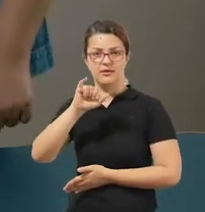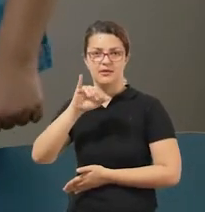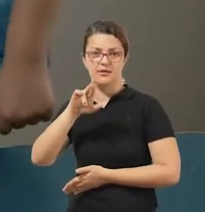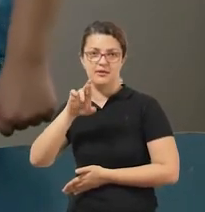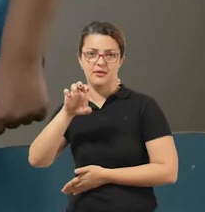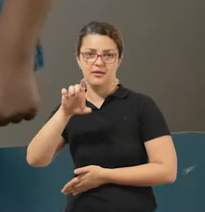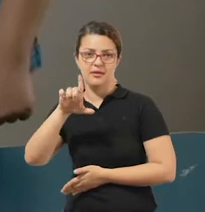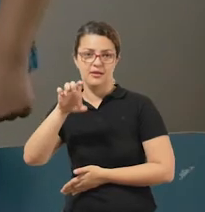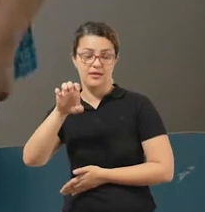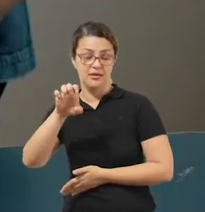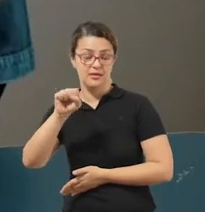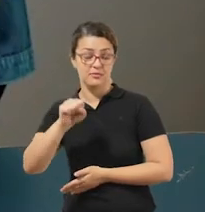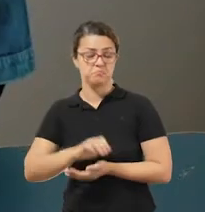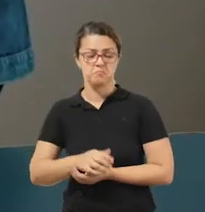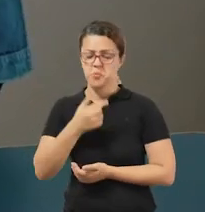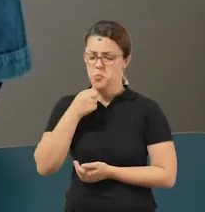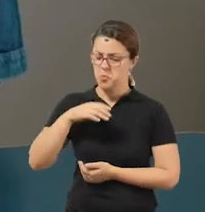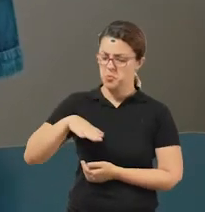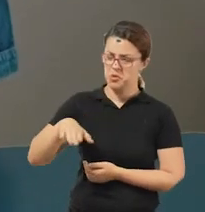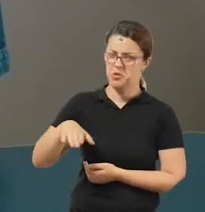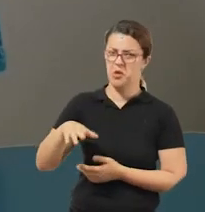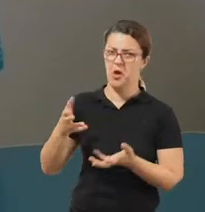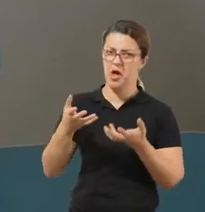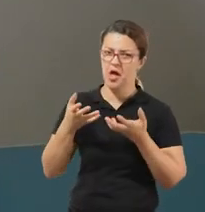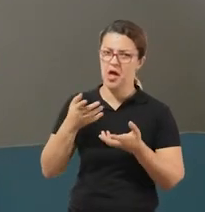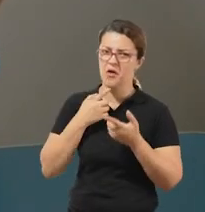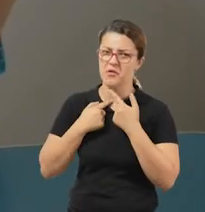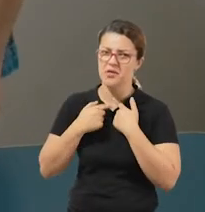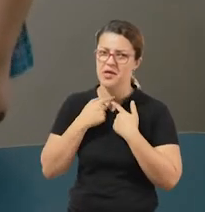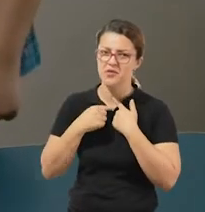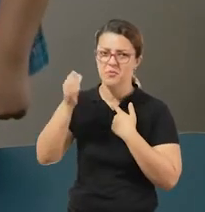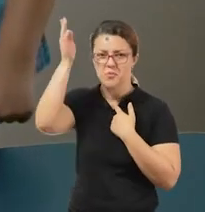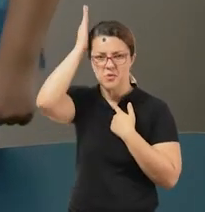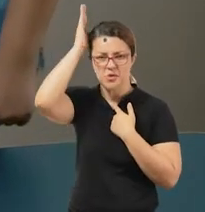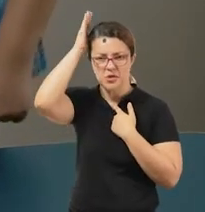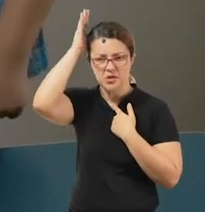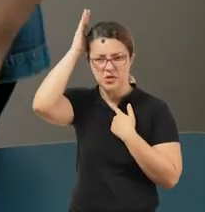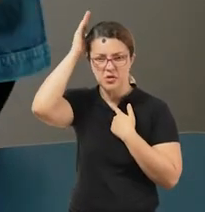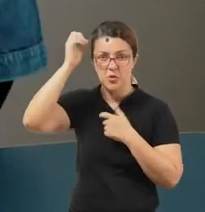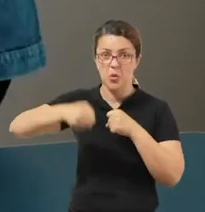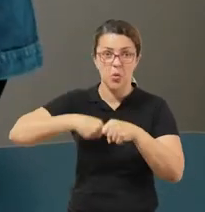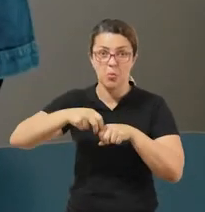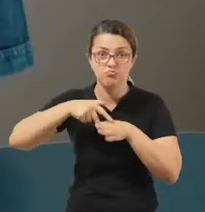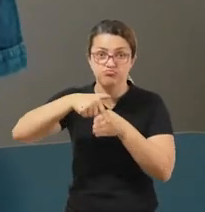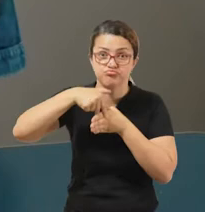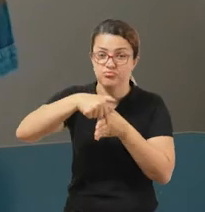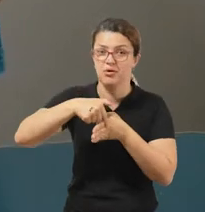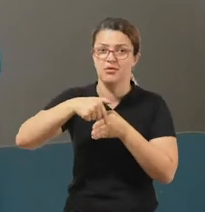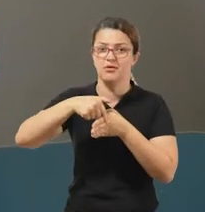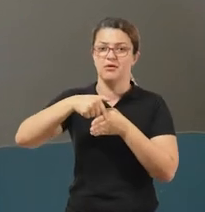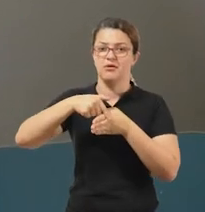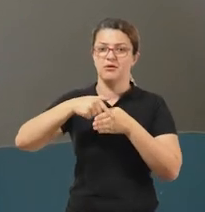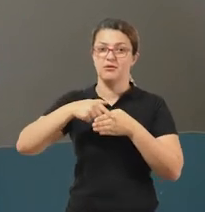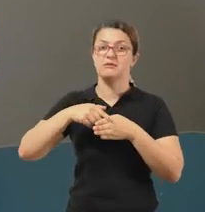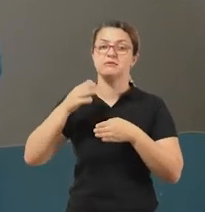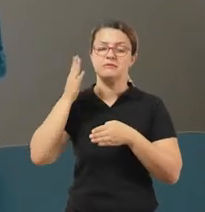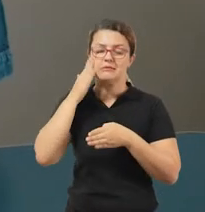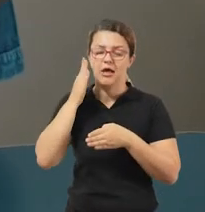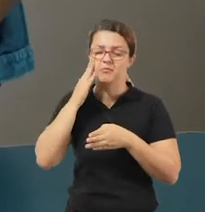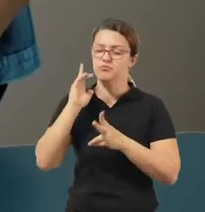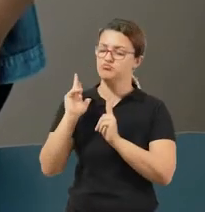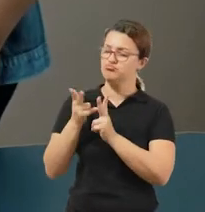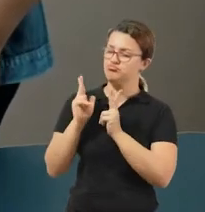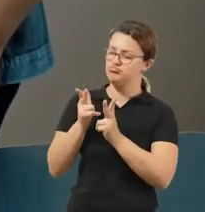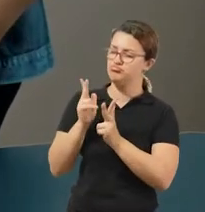um burrinho manso que não corra nem pule, mas que saiba conversar. O menino quer um burrinho que saiba dizer